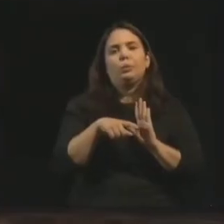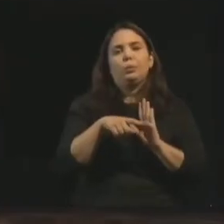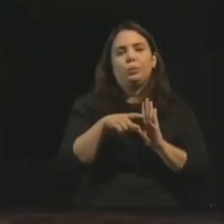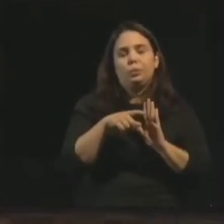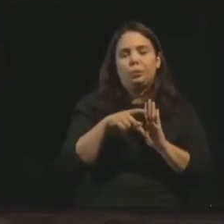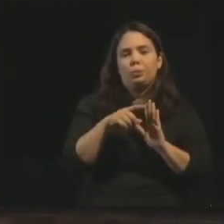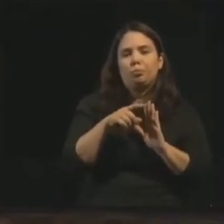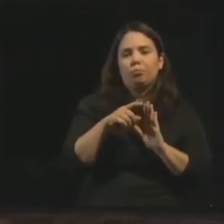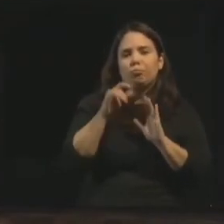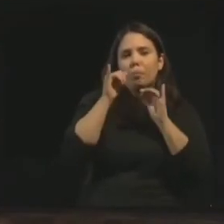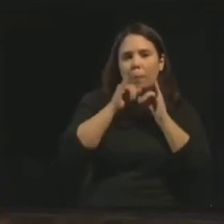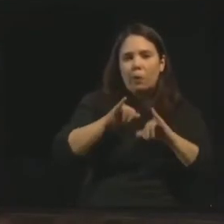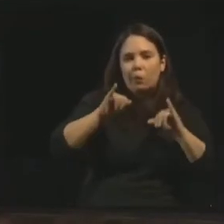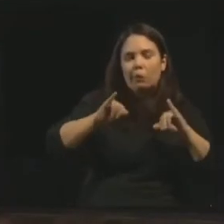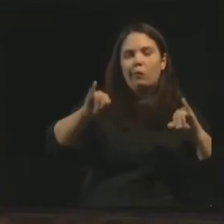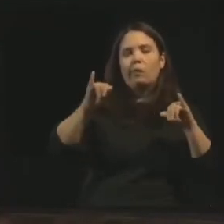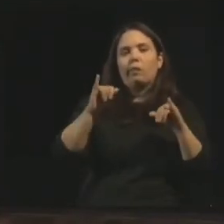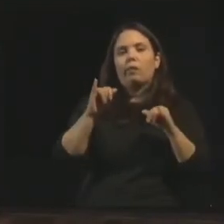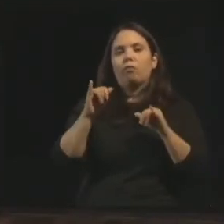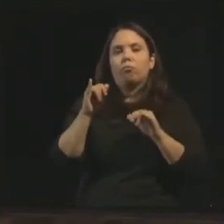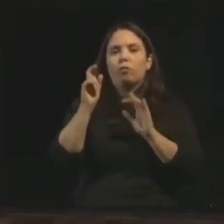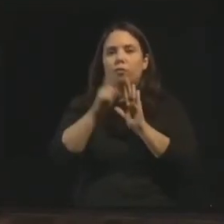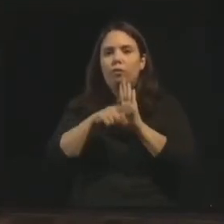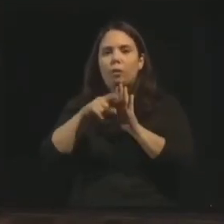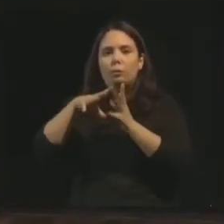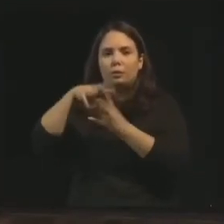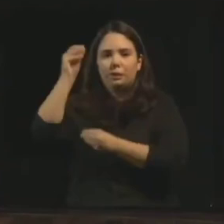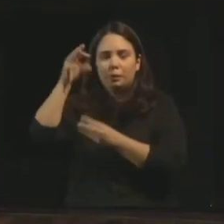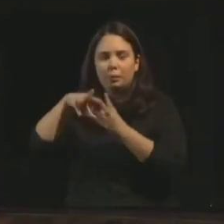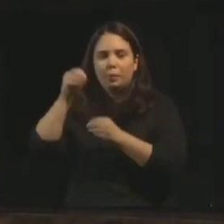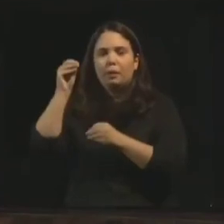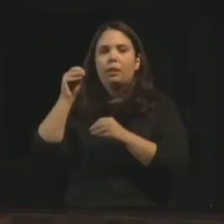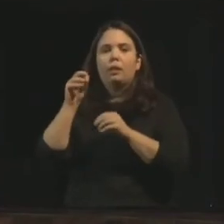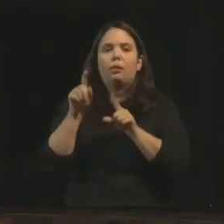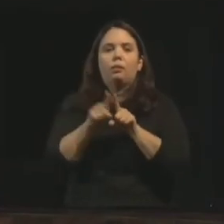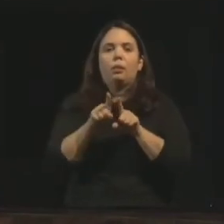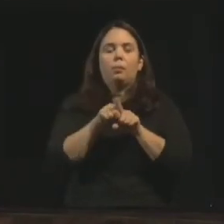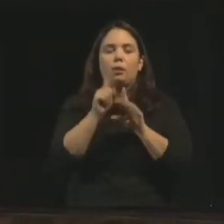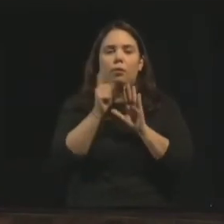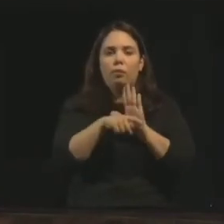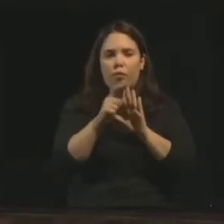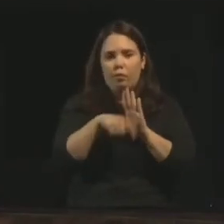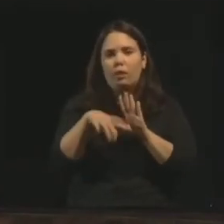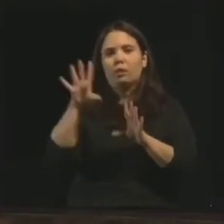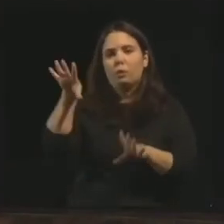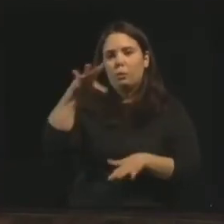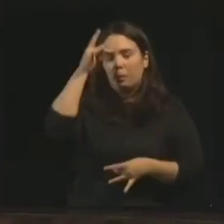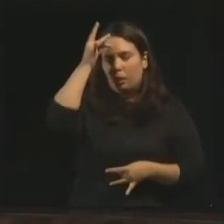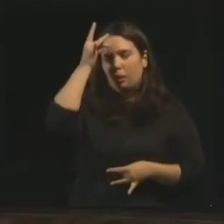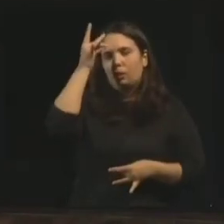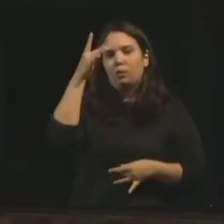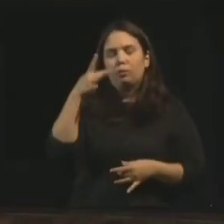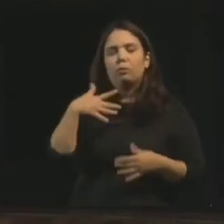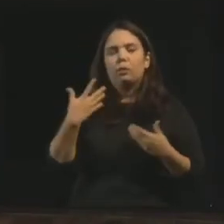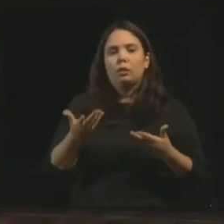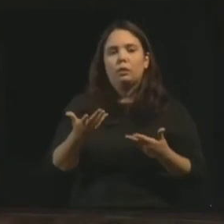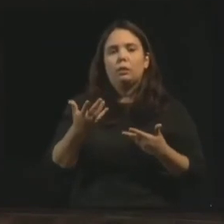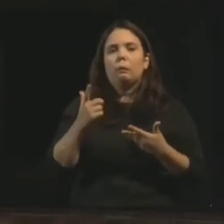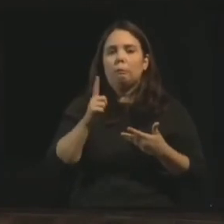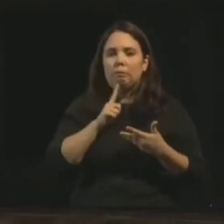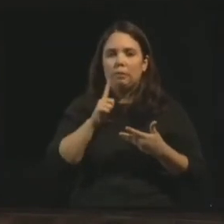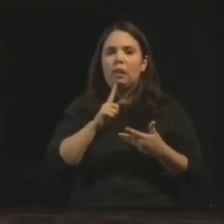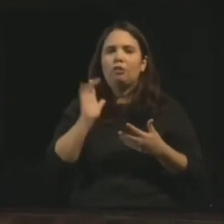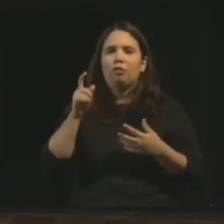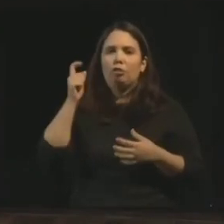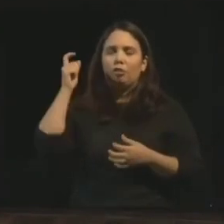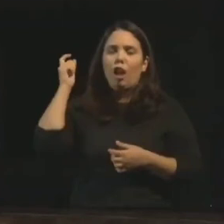da erraticidade, os espíritos que nos enganam, a epístola de São João também já foi lida aqui, muito importante para a gente não acreditar em